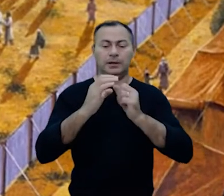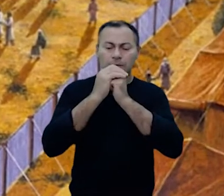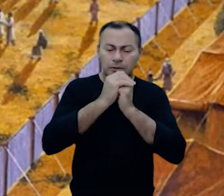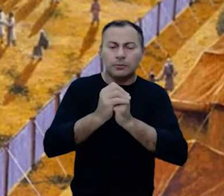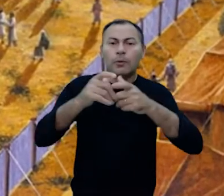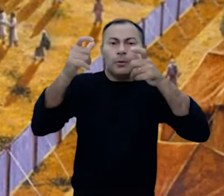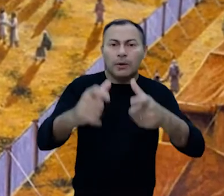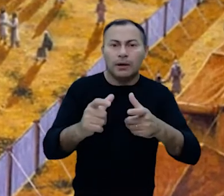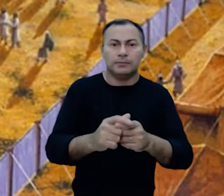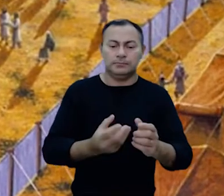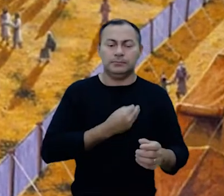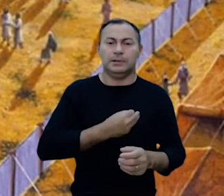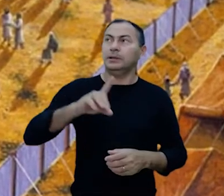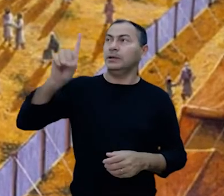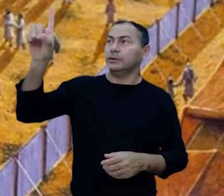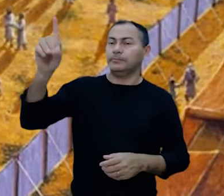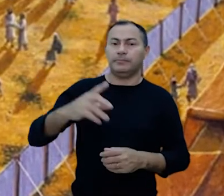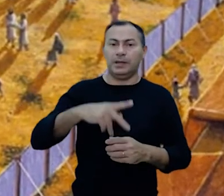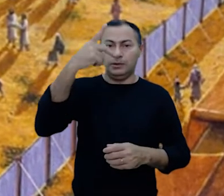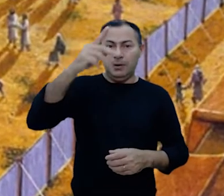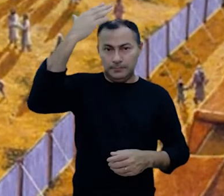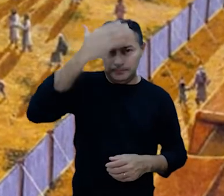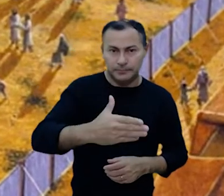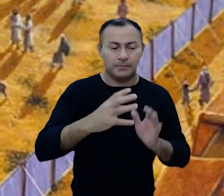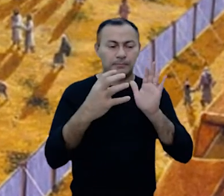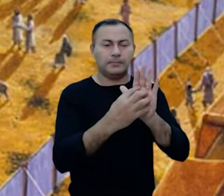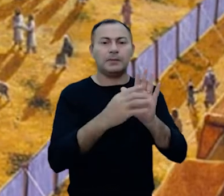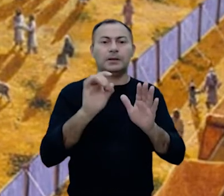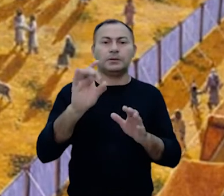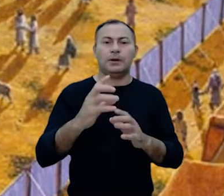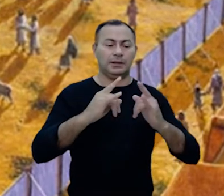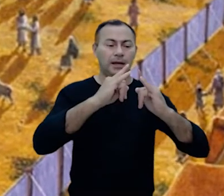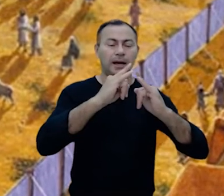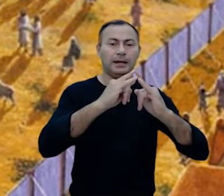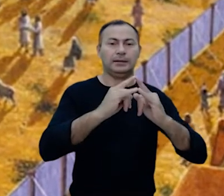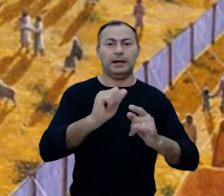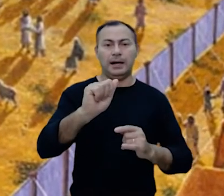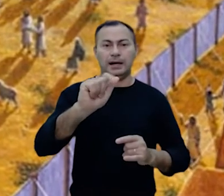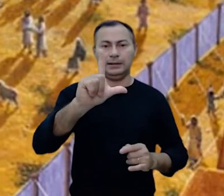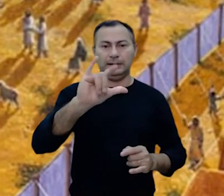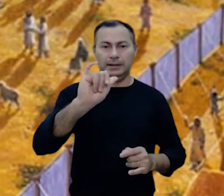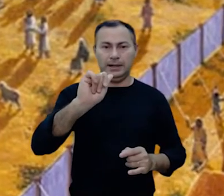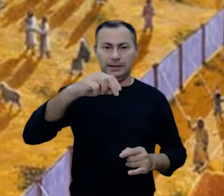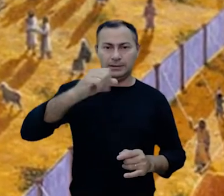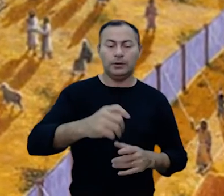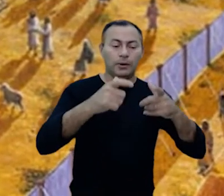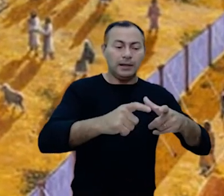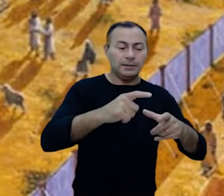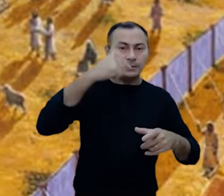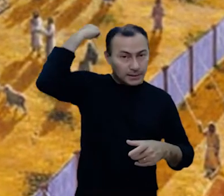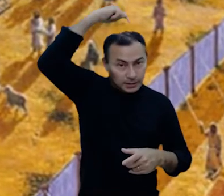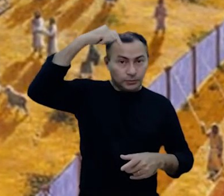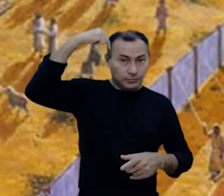a tenda de adoração era o lugar da habitação de Deus. A sua presença era simbolizada somente na Arca da Aliança e no lugar santo